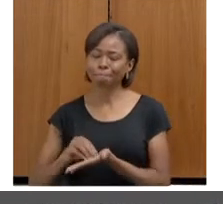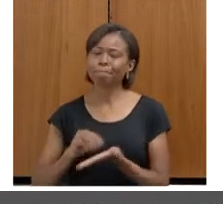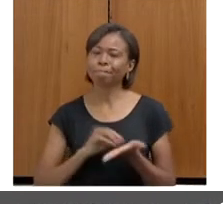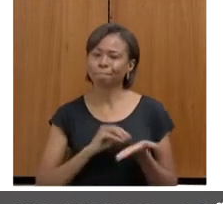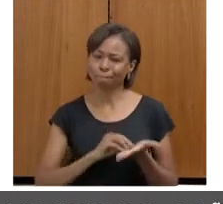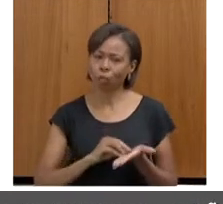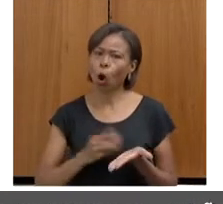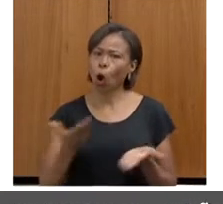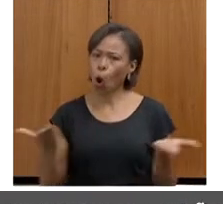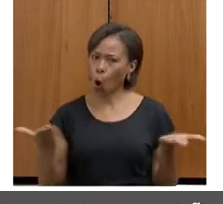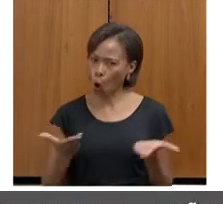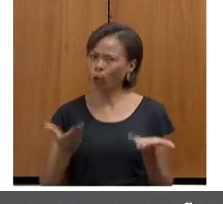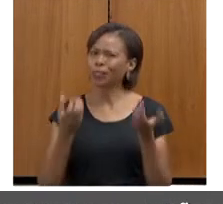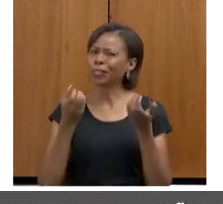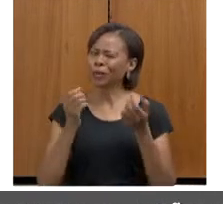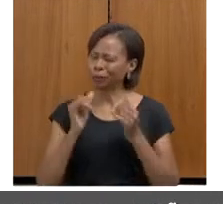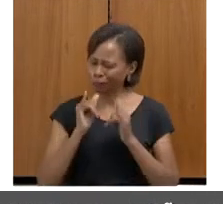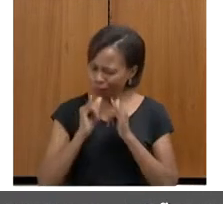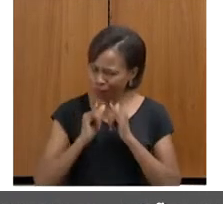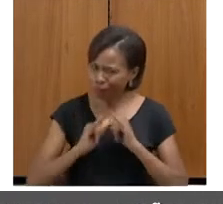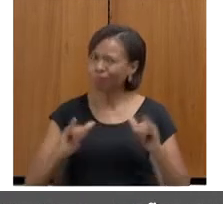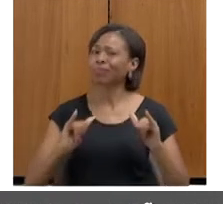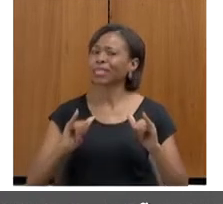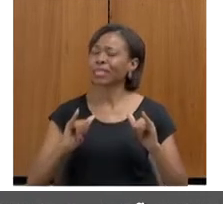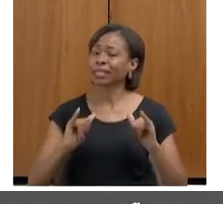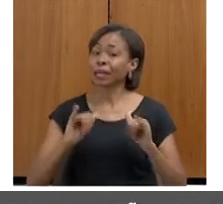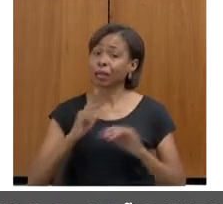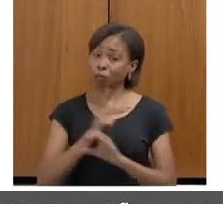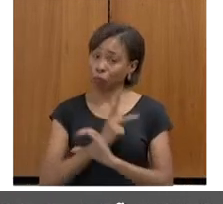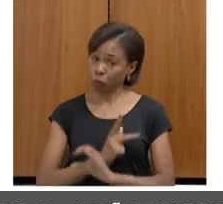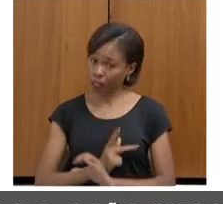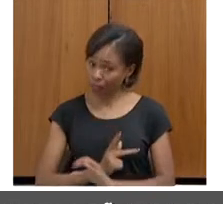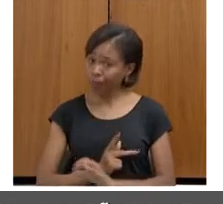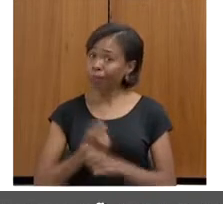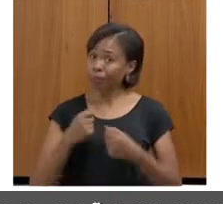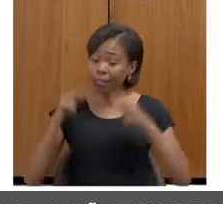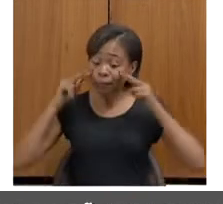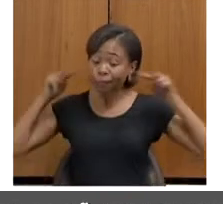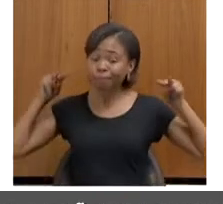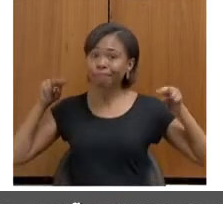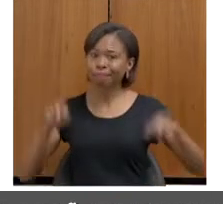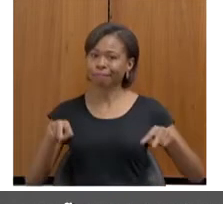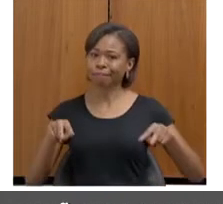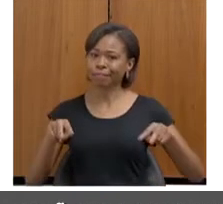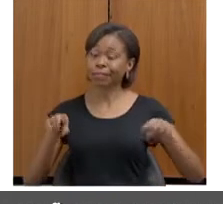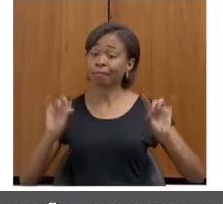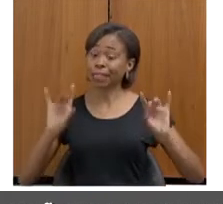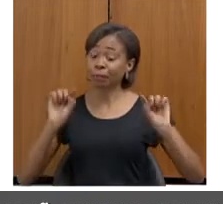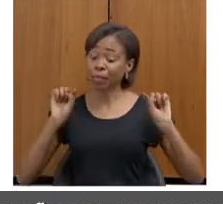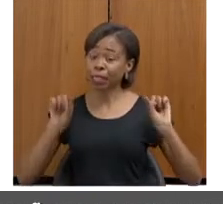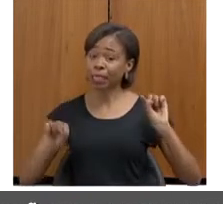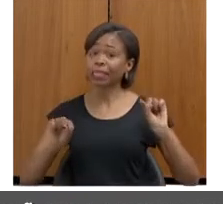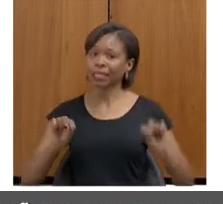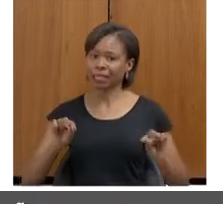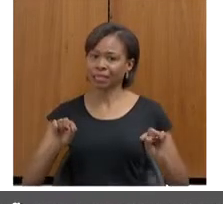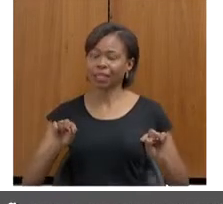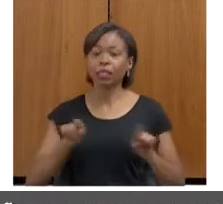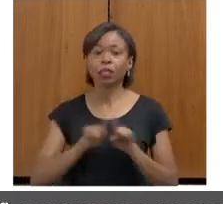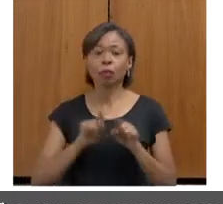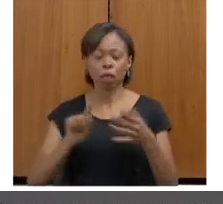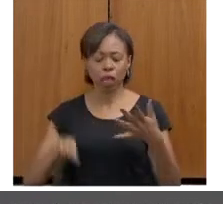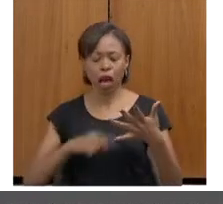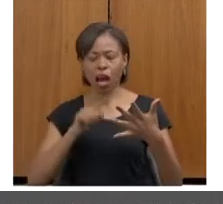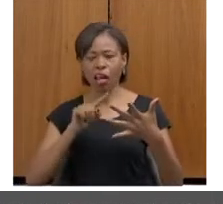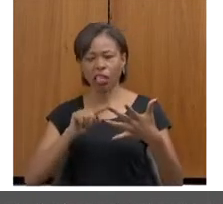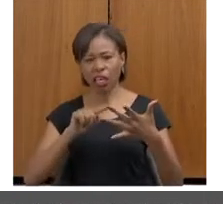eu sei que a Polícia Civil precisa ter um olhar detido nessas duas unidades, assim como na nível 2,